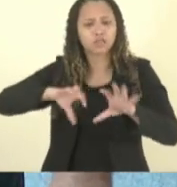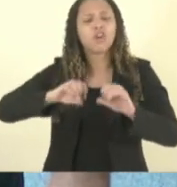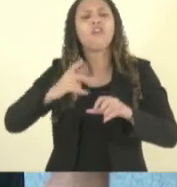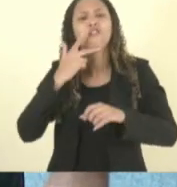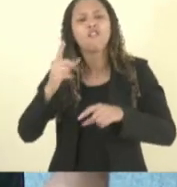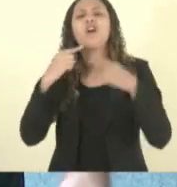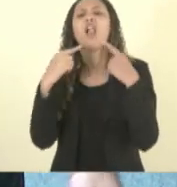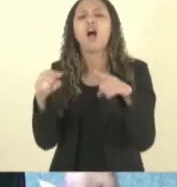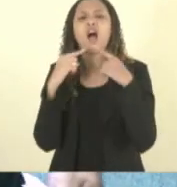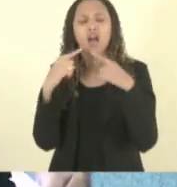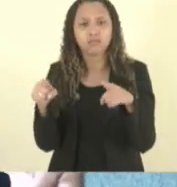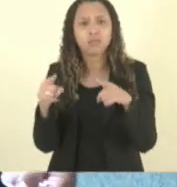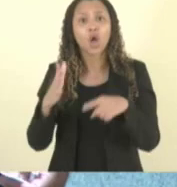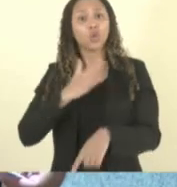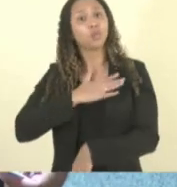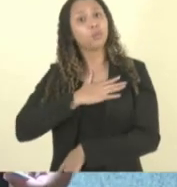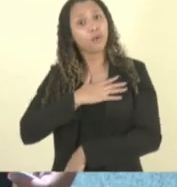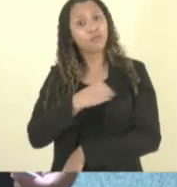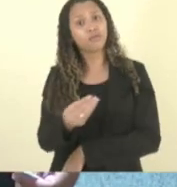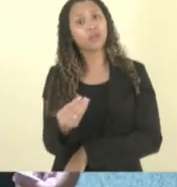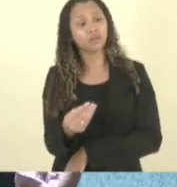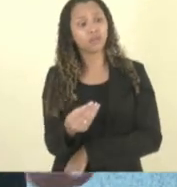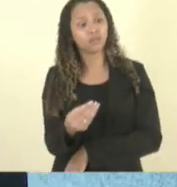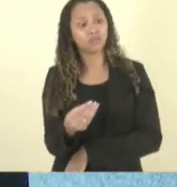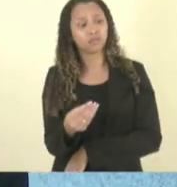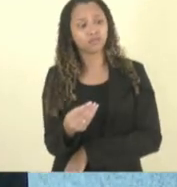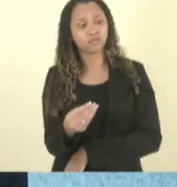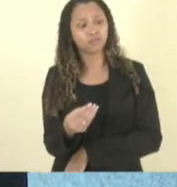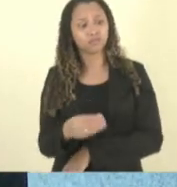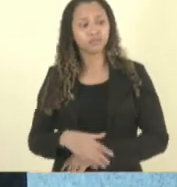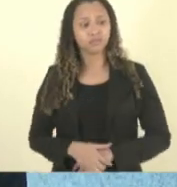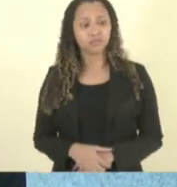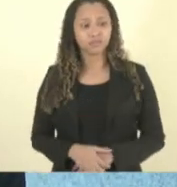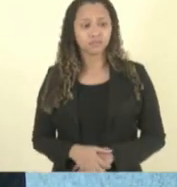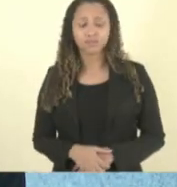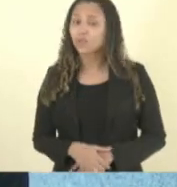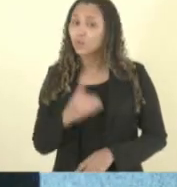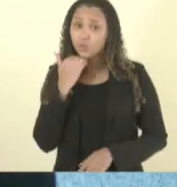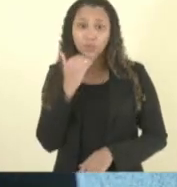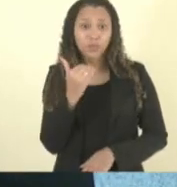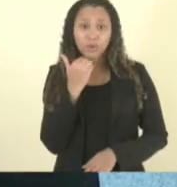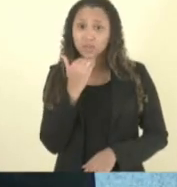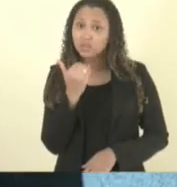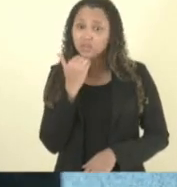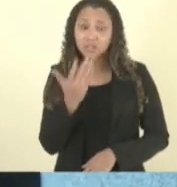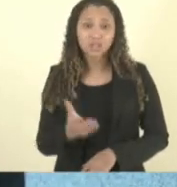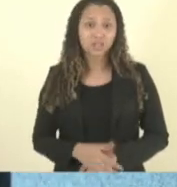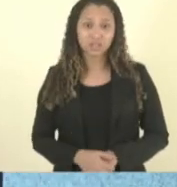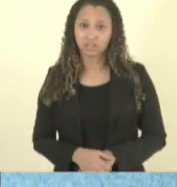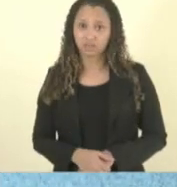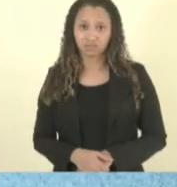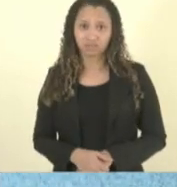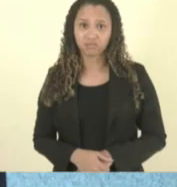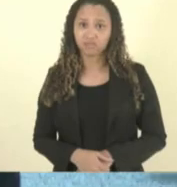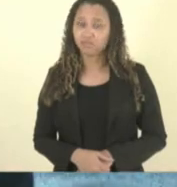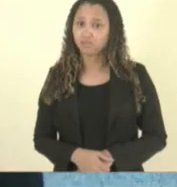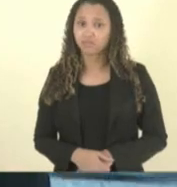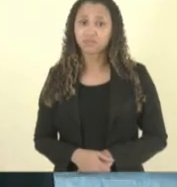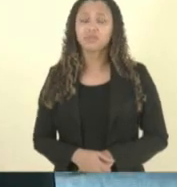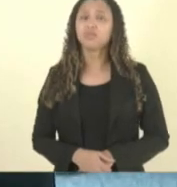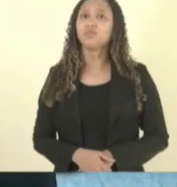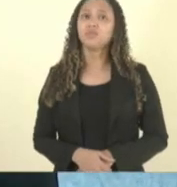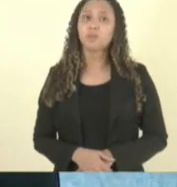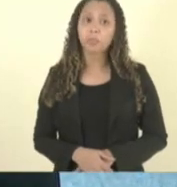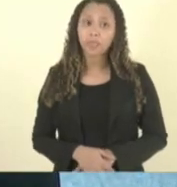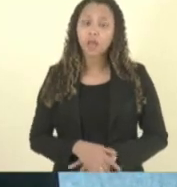do meu filho mas não tá adiantando eles tão fazendo todo mês